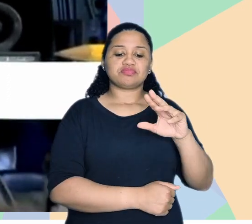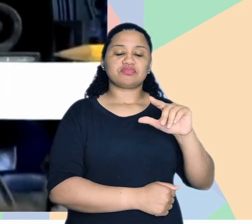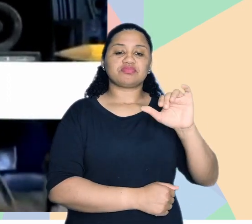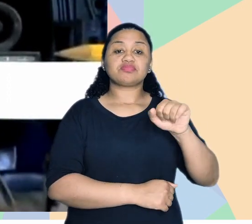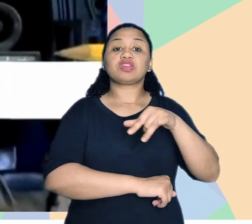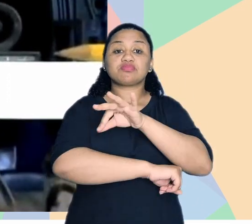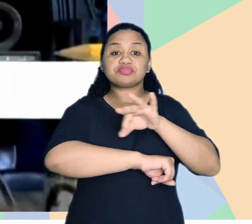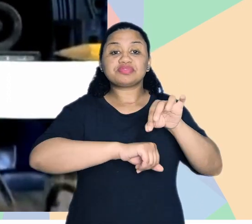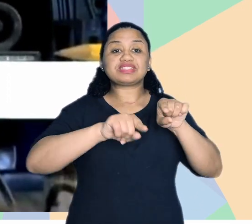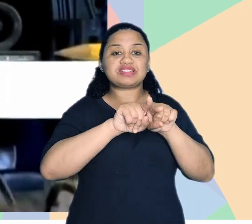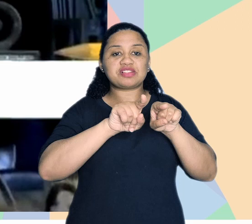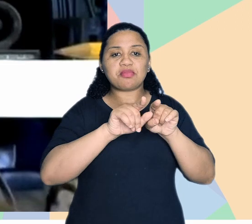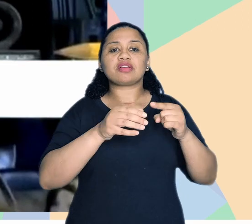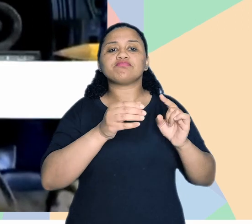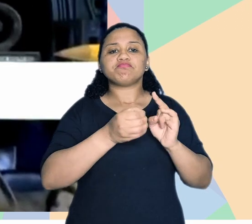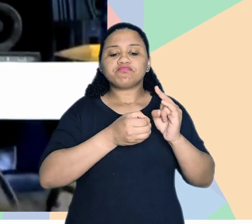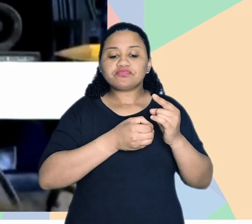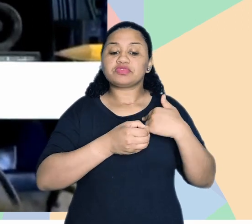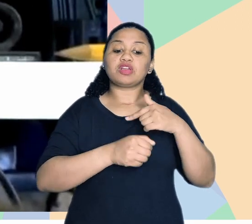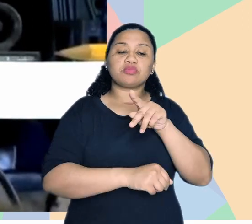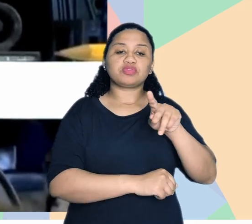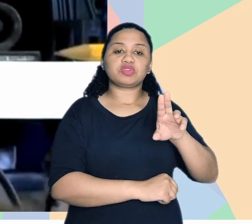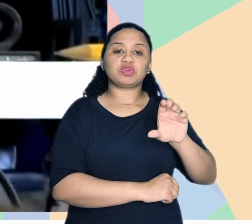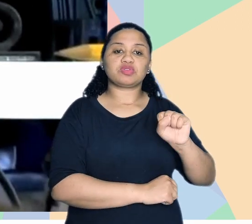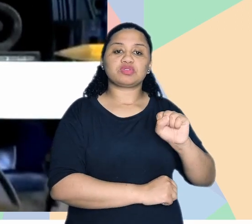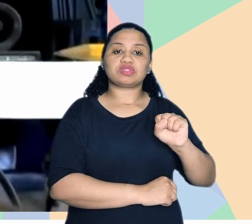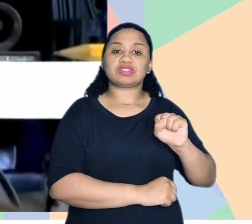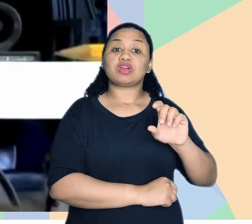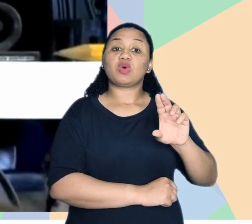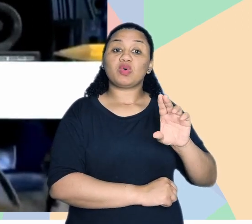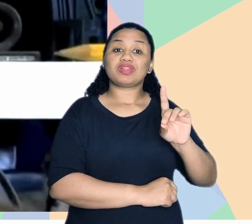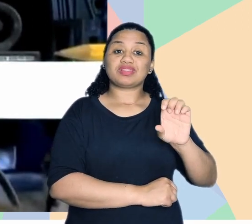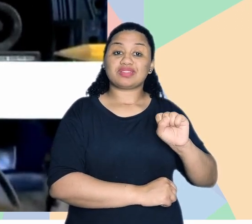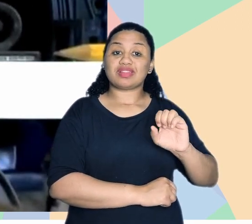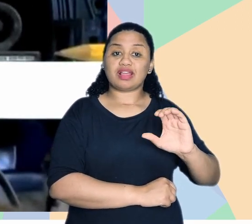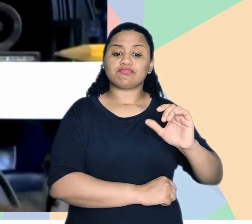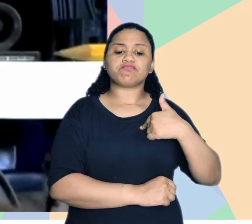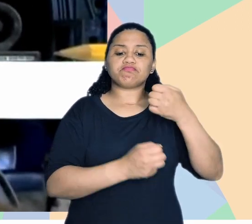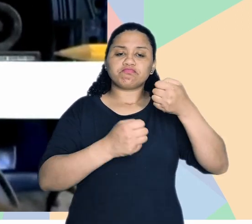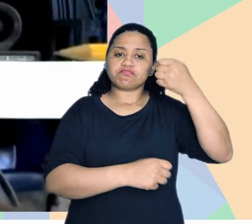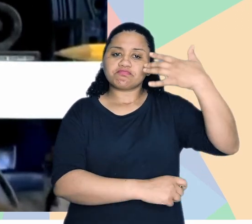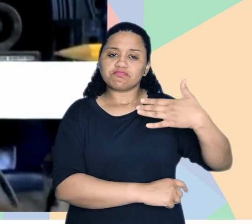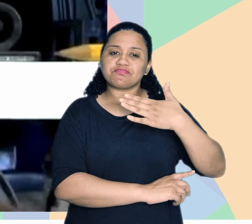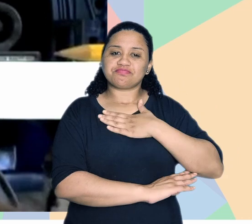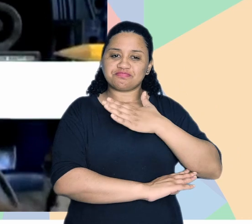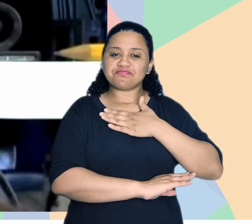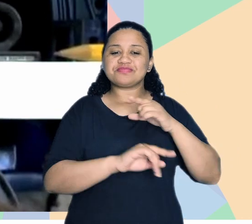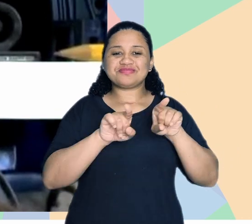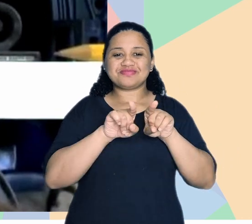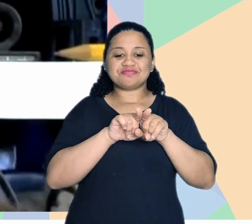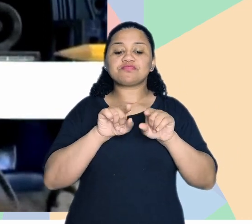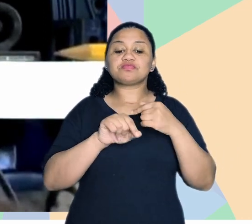sou arquiteto urbanista, professora da UDESC e me descrevendo um pouquinho também aqui para vocês.